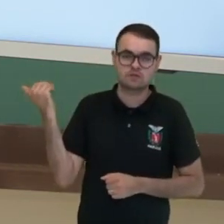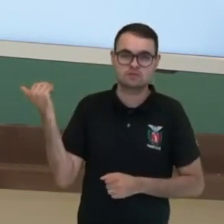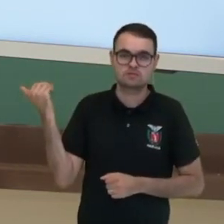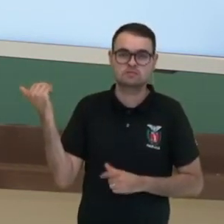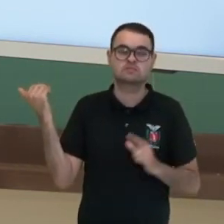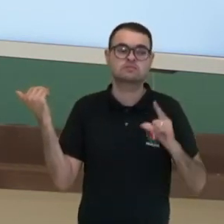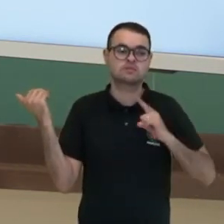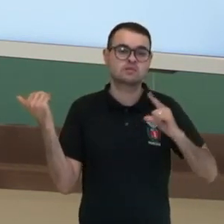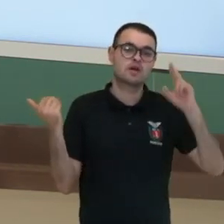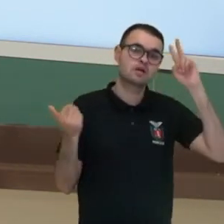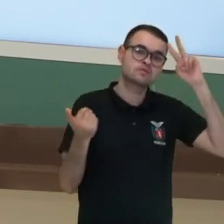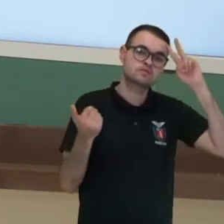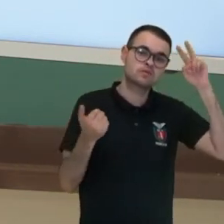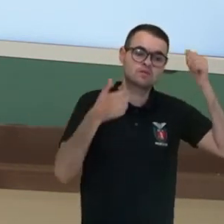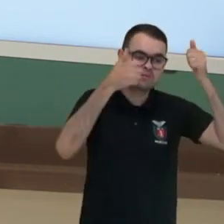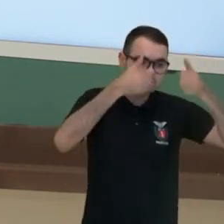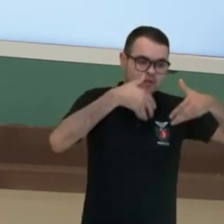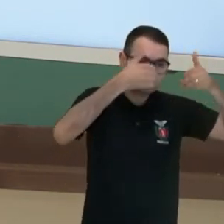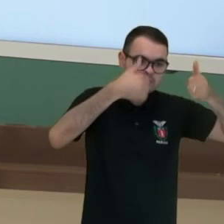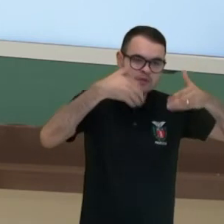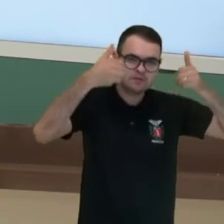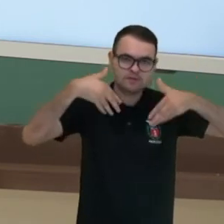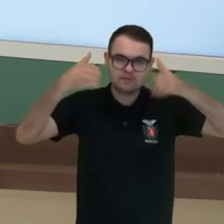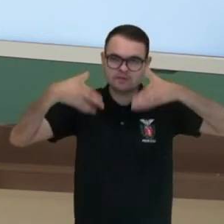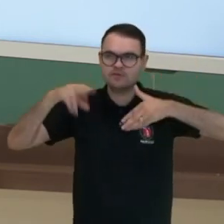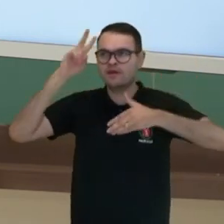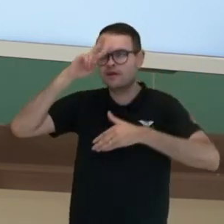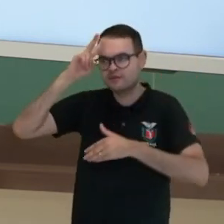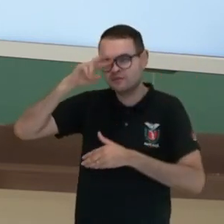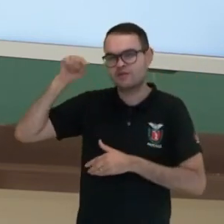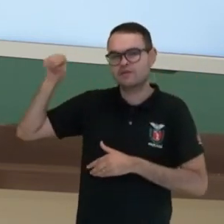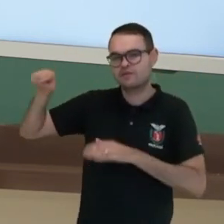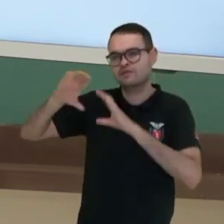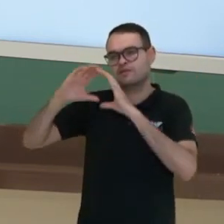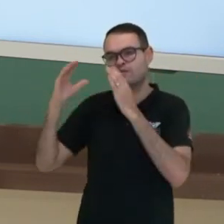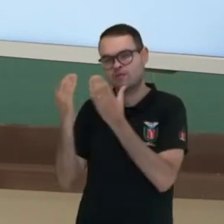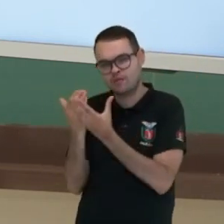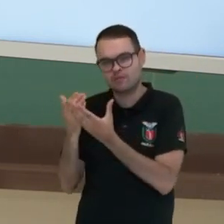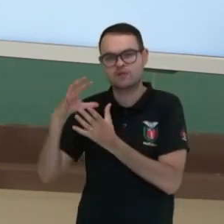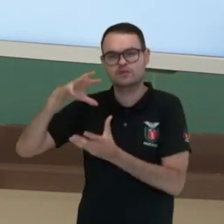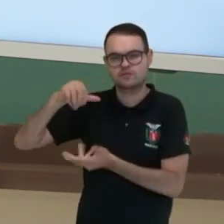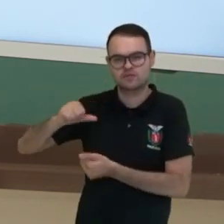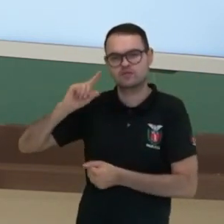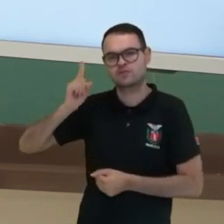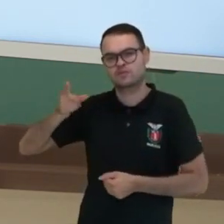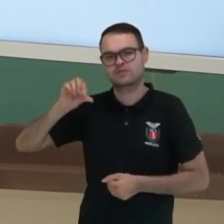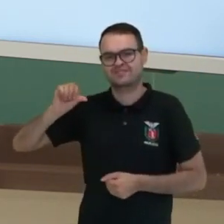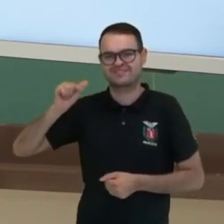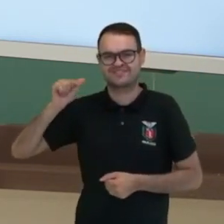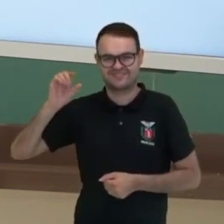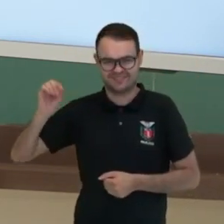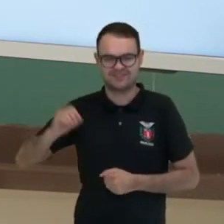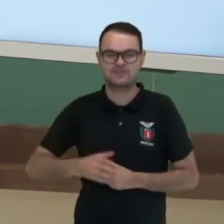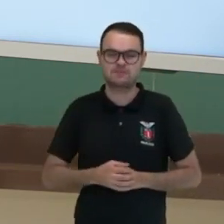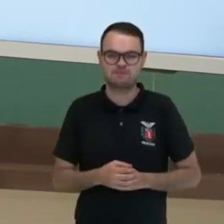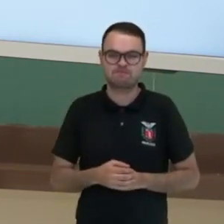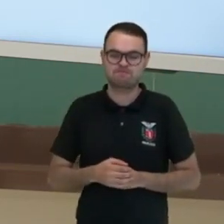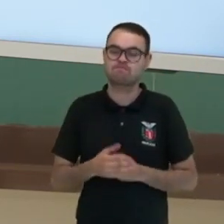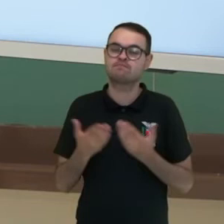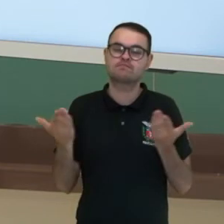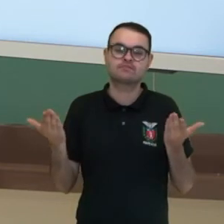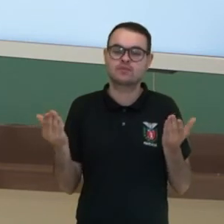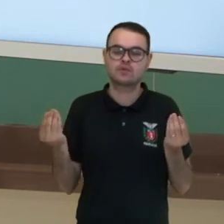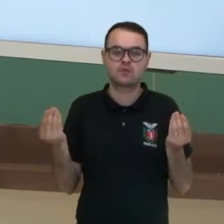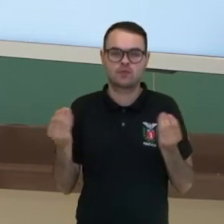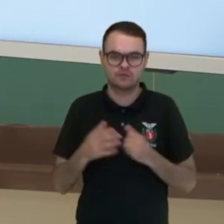vem a história para escrever a história da Copa do Mundo de 1970. A partir do quê?